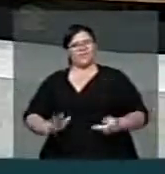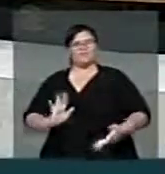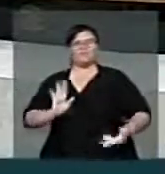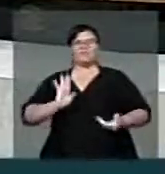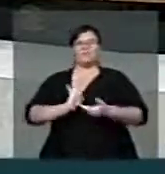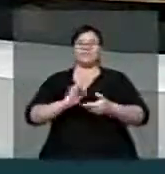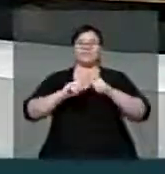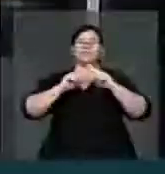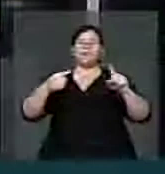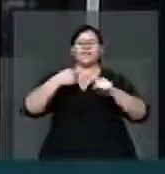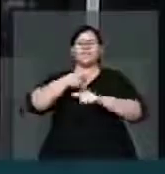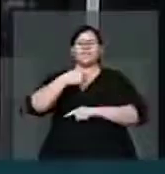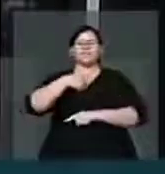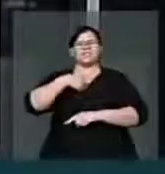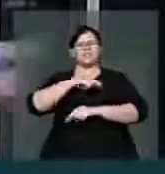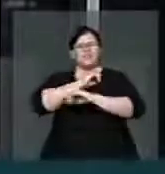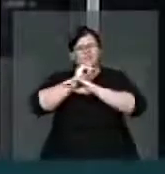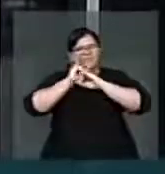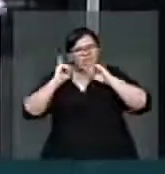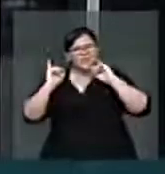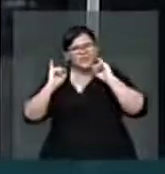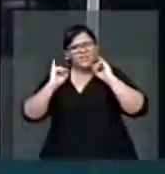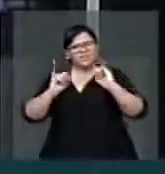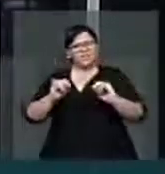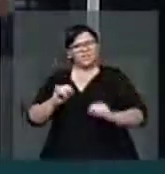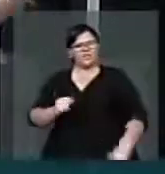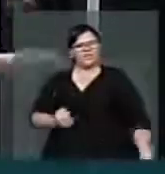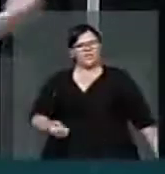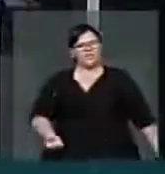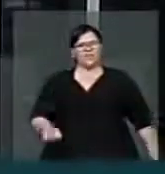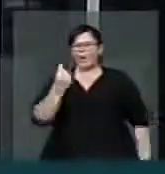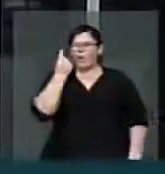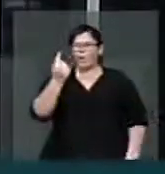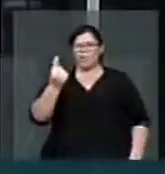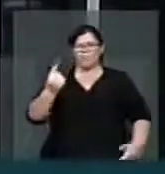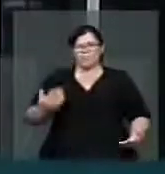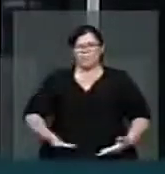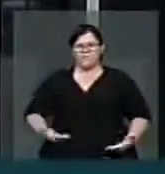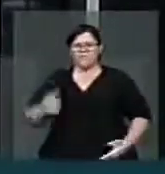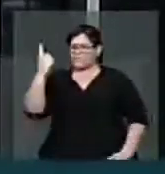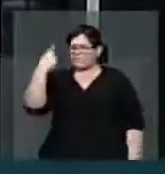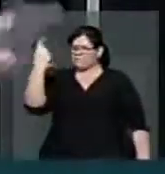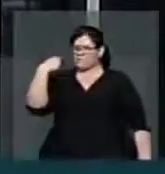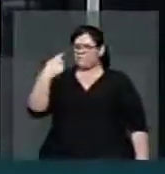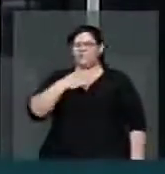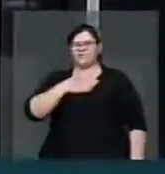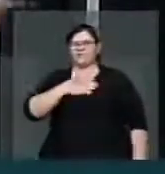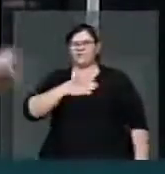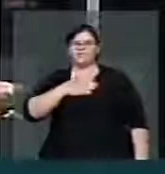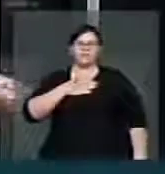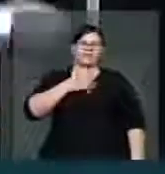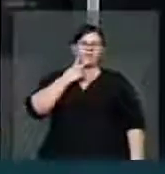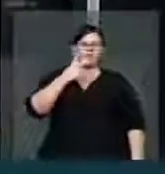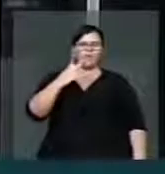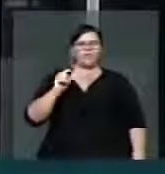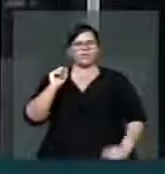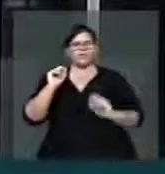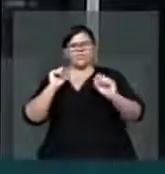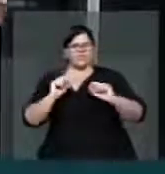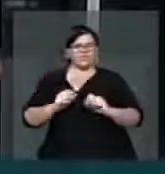mas eu quero dizer aqui a um funcionário que vem aqui com o dedo e rígido para mim, para poder exatamente